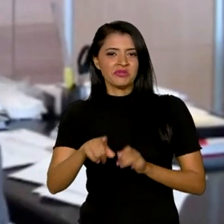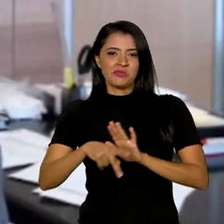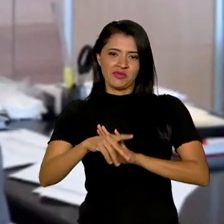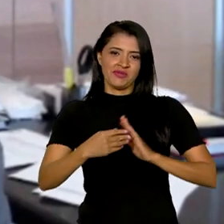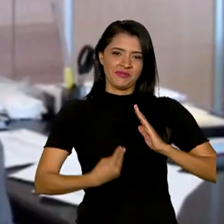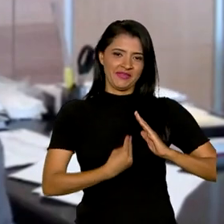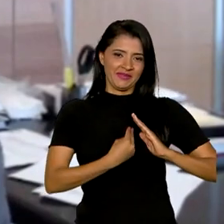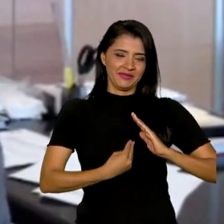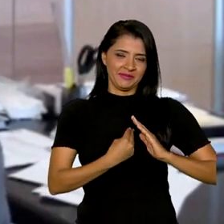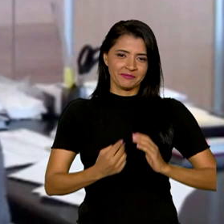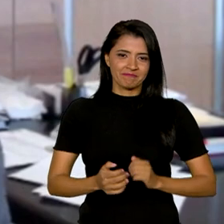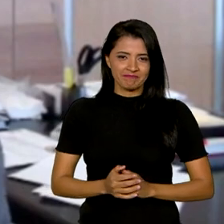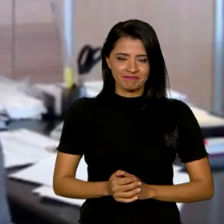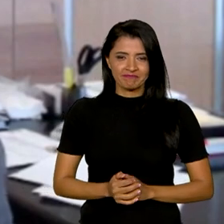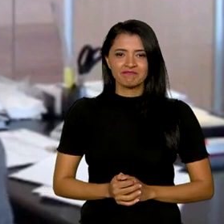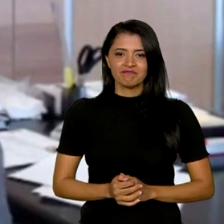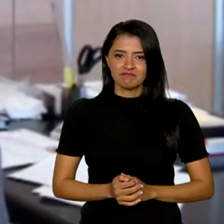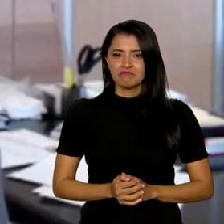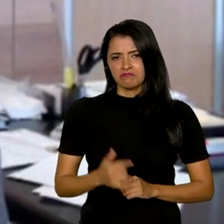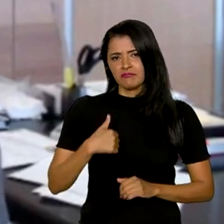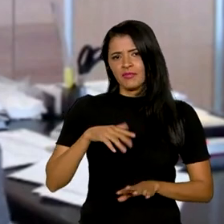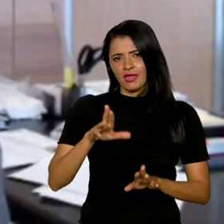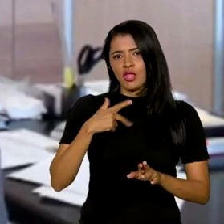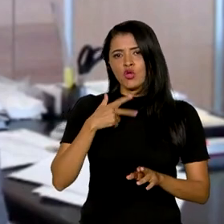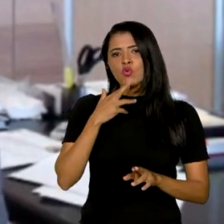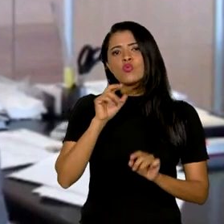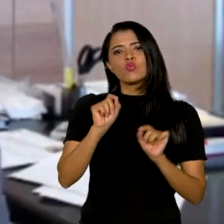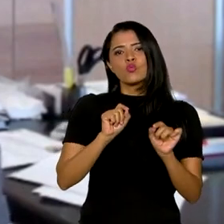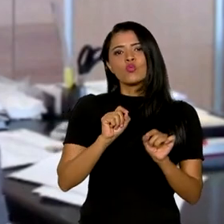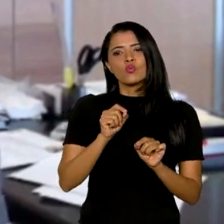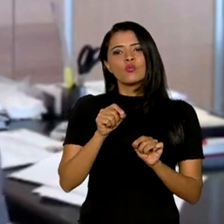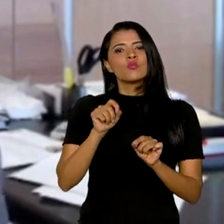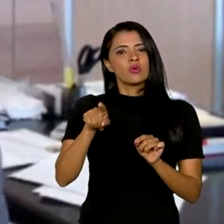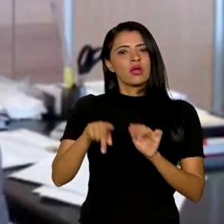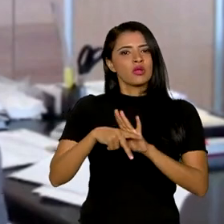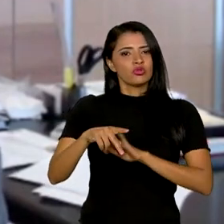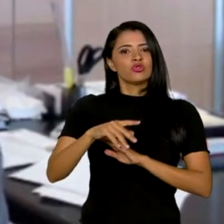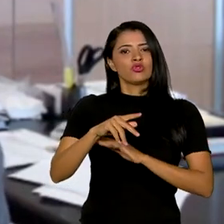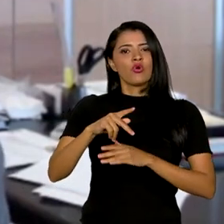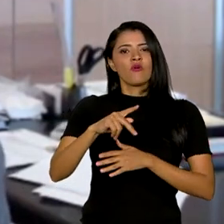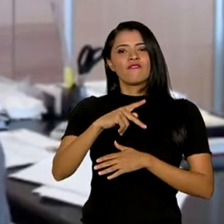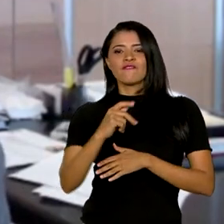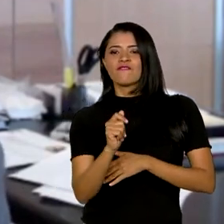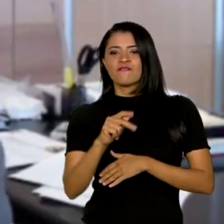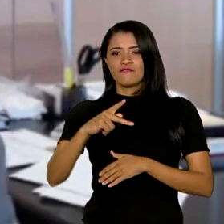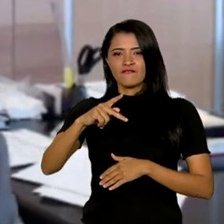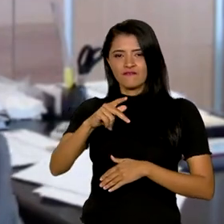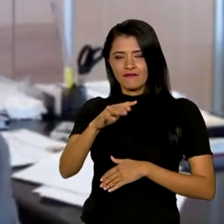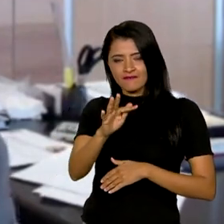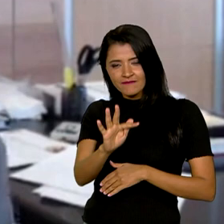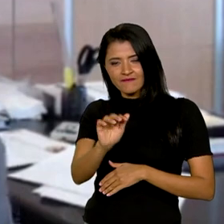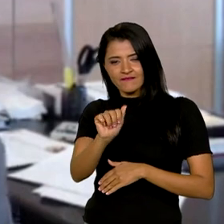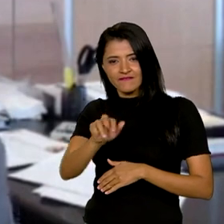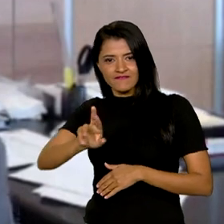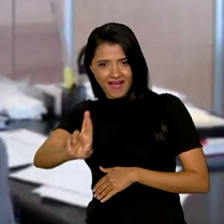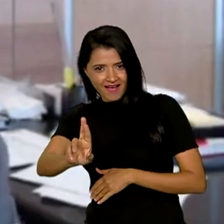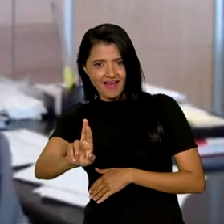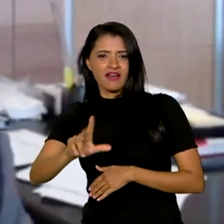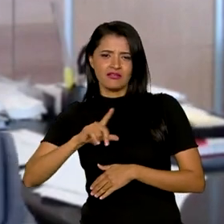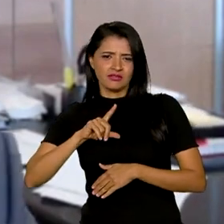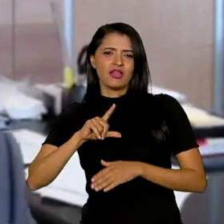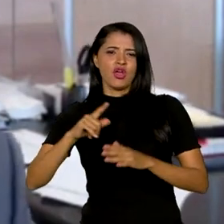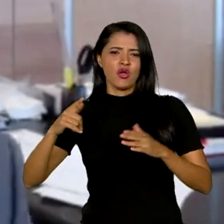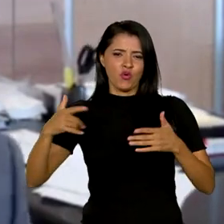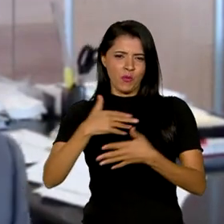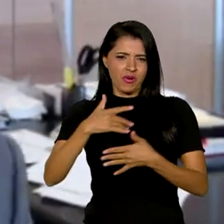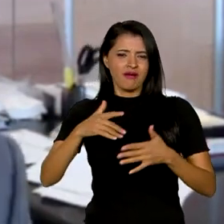Casa Minha Vida. Eu me refiro à questão do FAR, que é o Minha Casa Minha Vida Urbano,